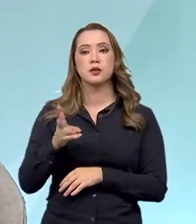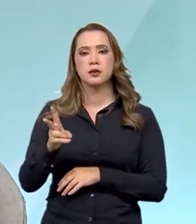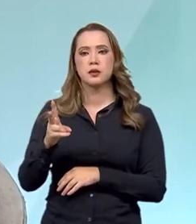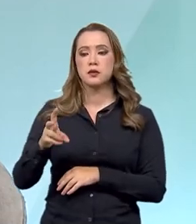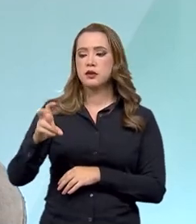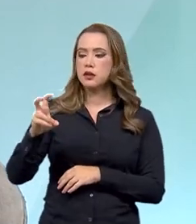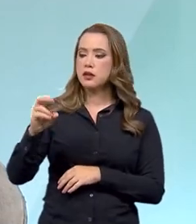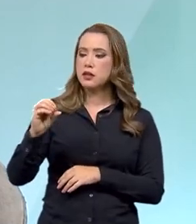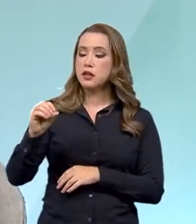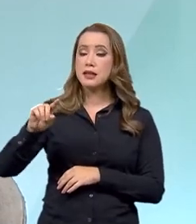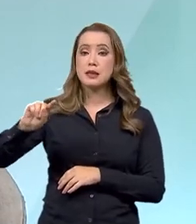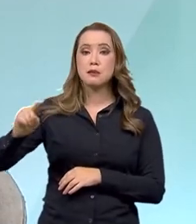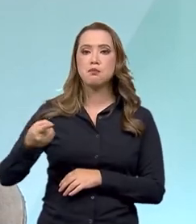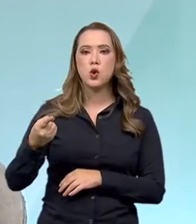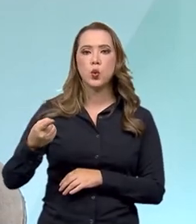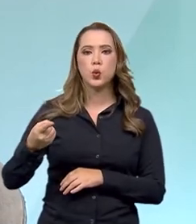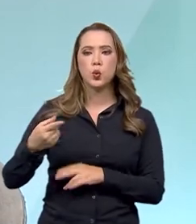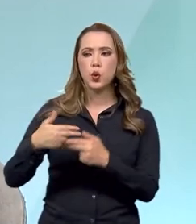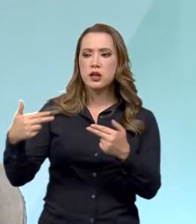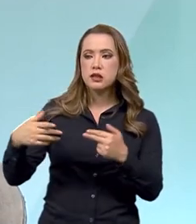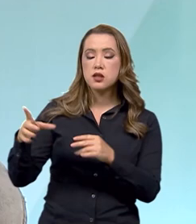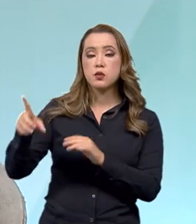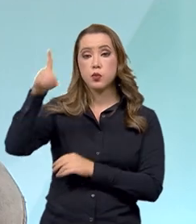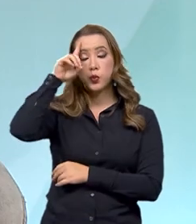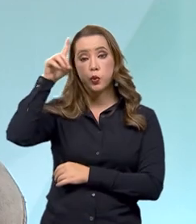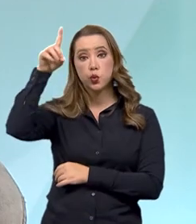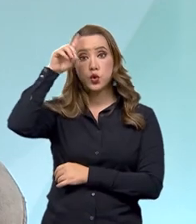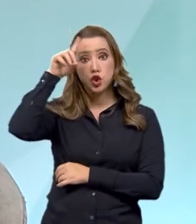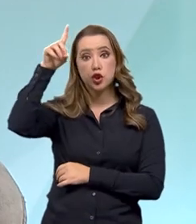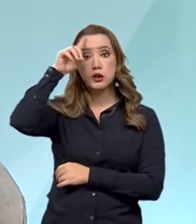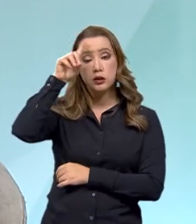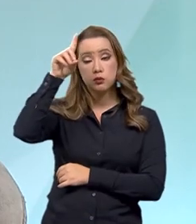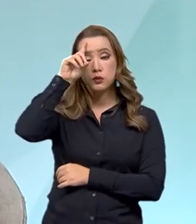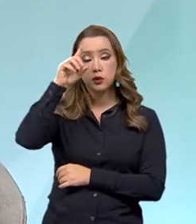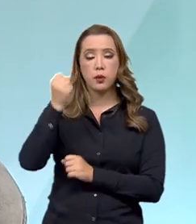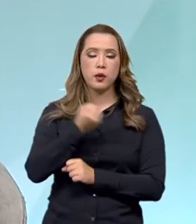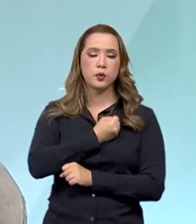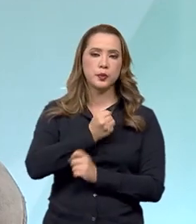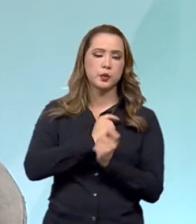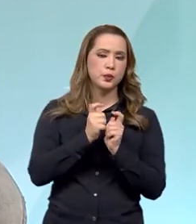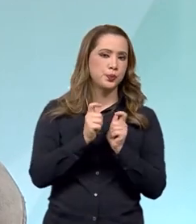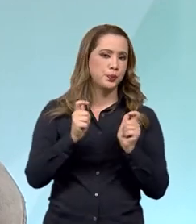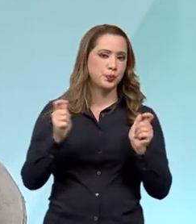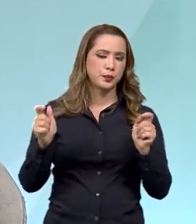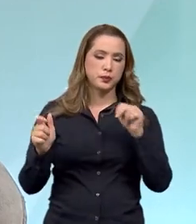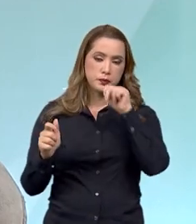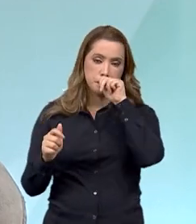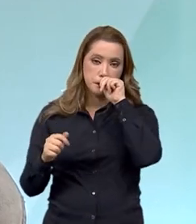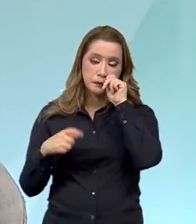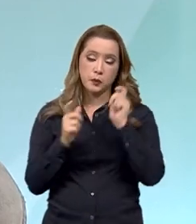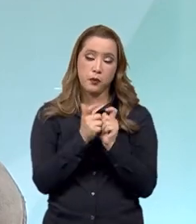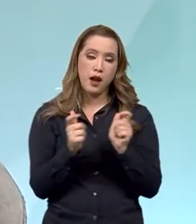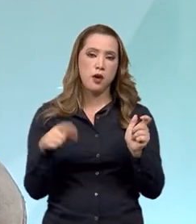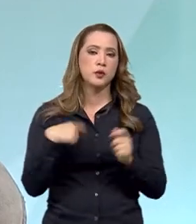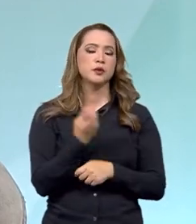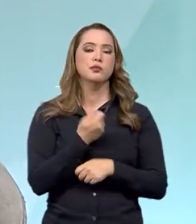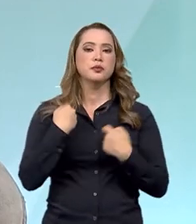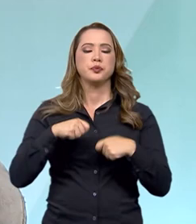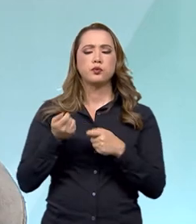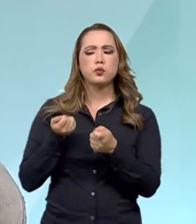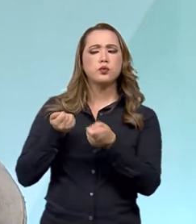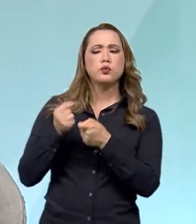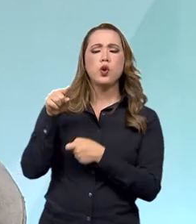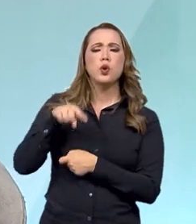encomendas dia que chega ao país. É uma quantidade muito elevada. Então, a gente precisa interferir nessa